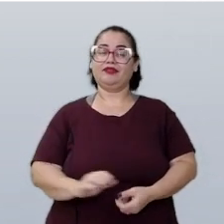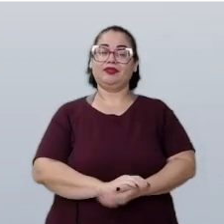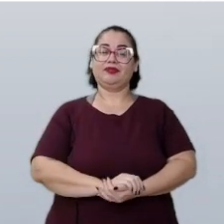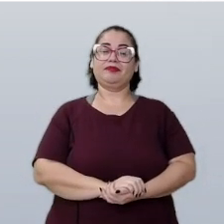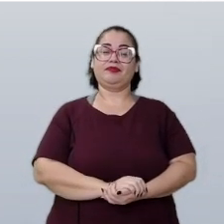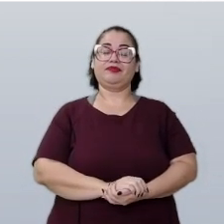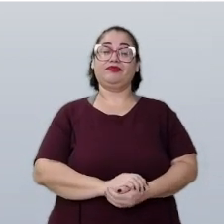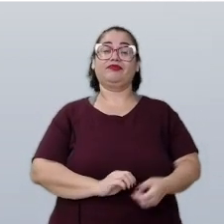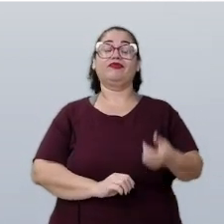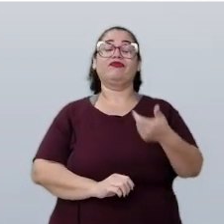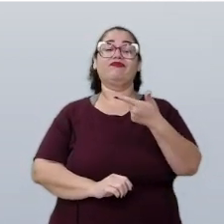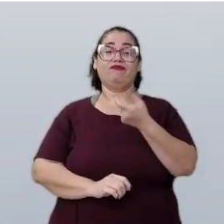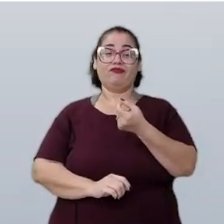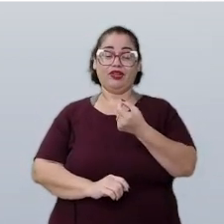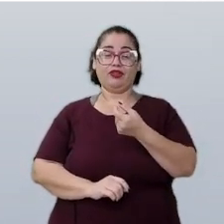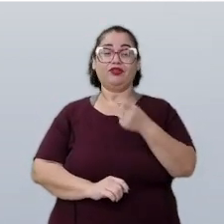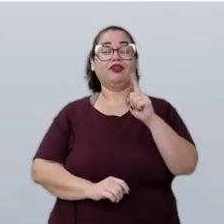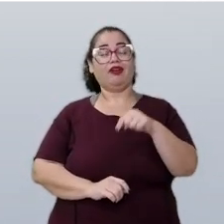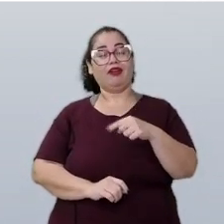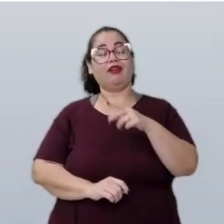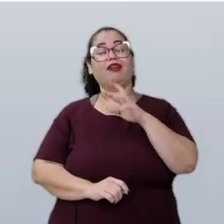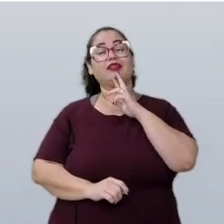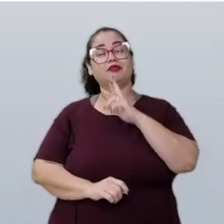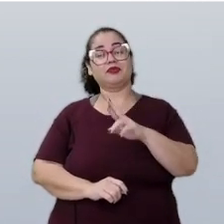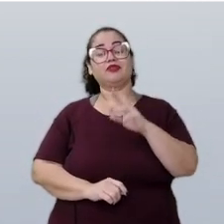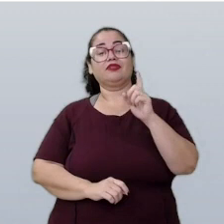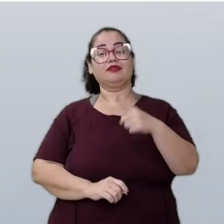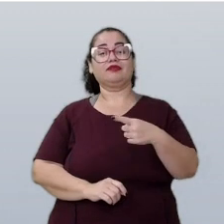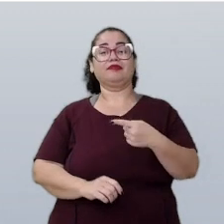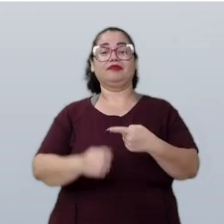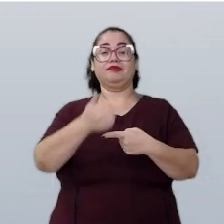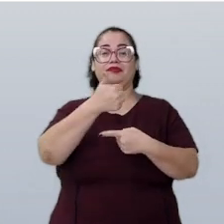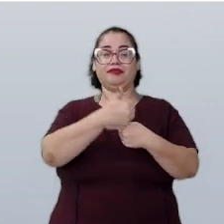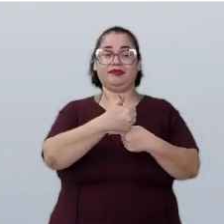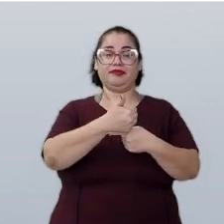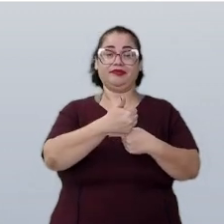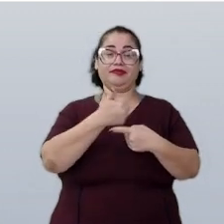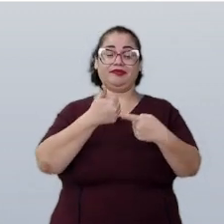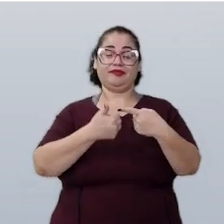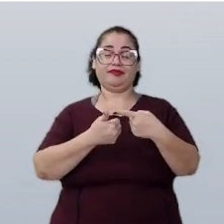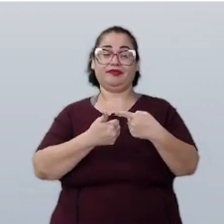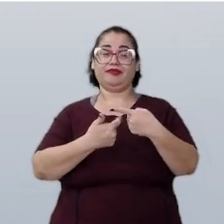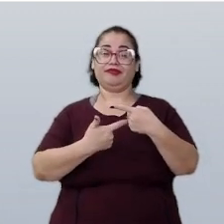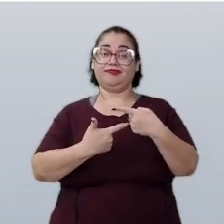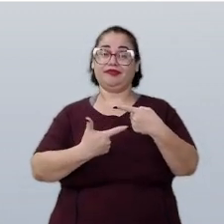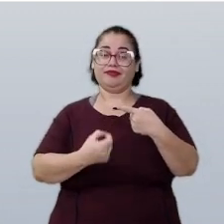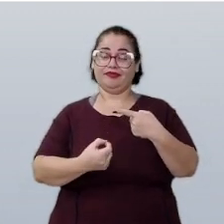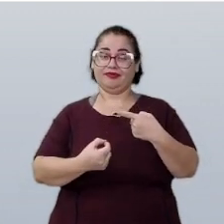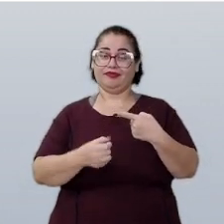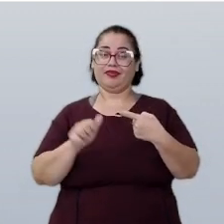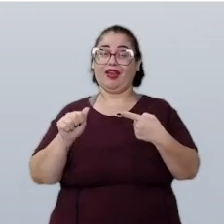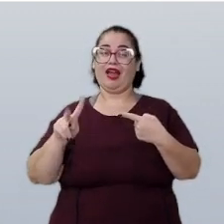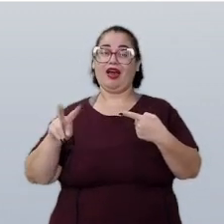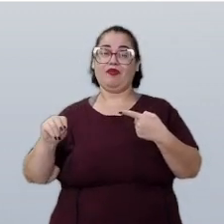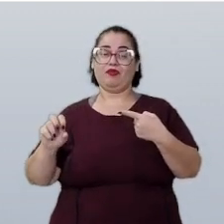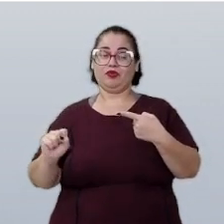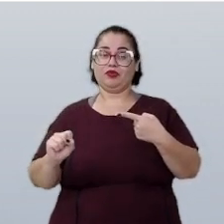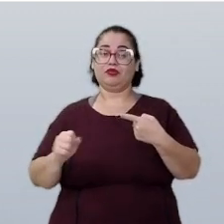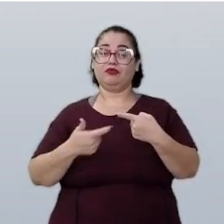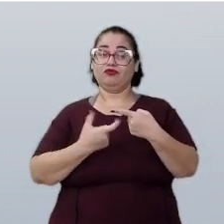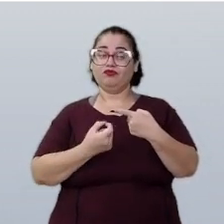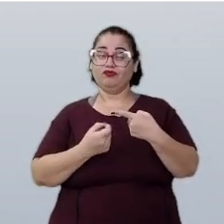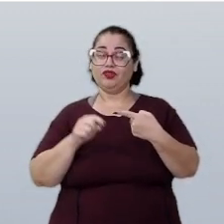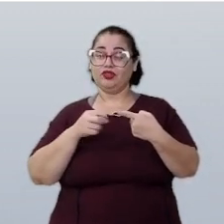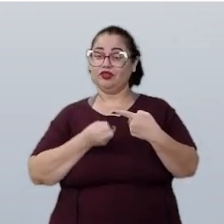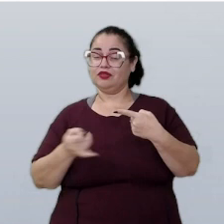Vinte moedas me dá a representação de um vinte avos. Essas vinte